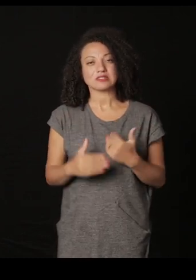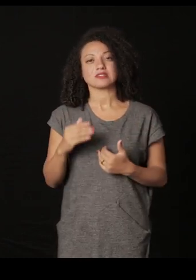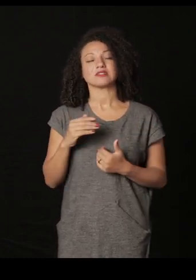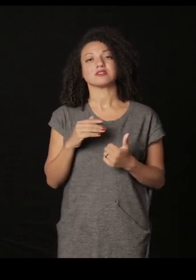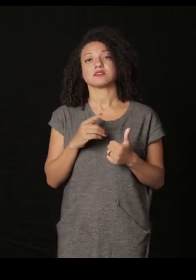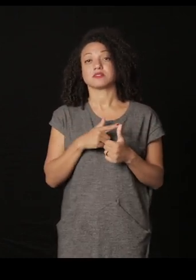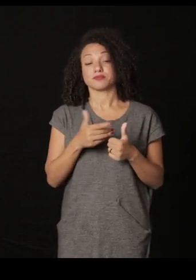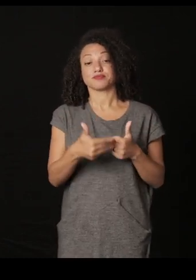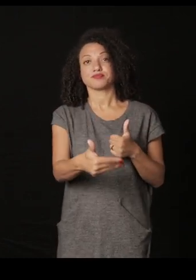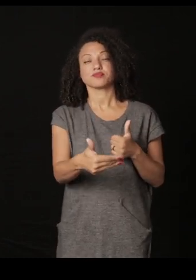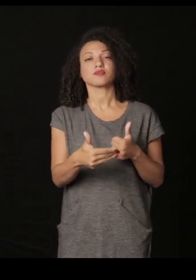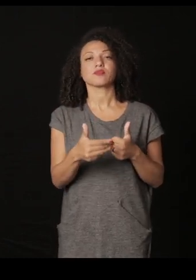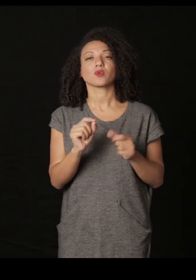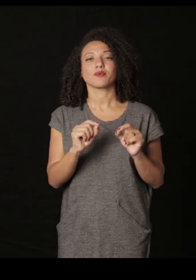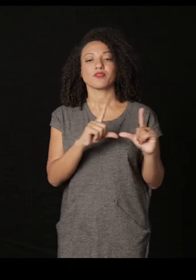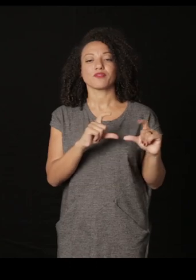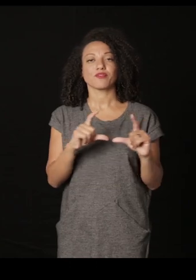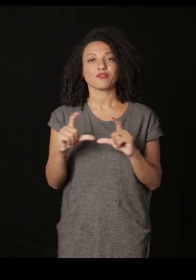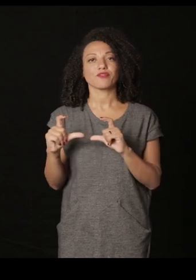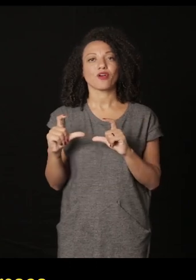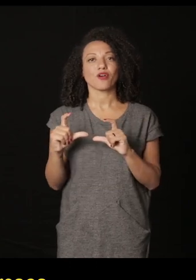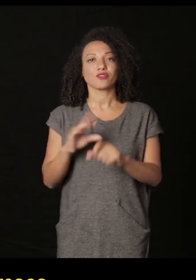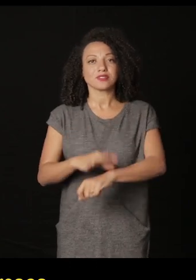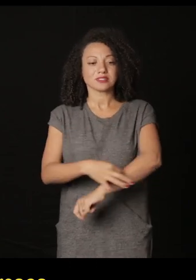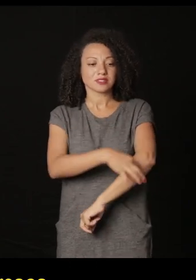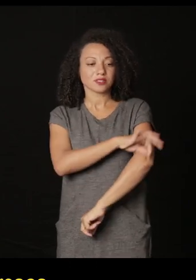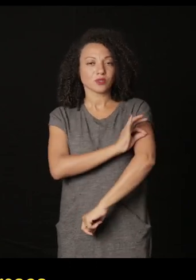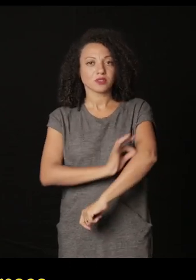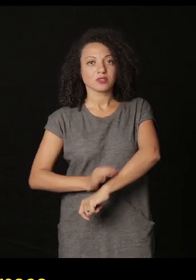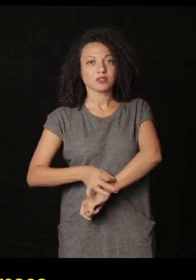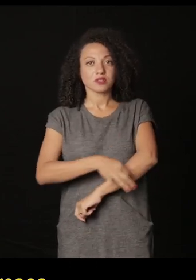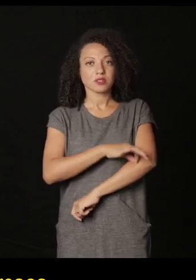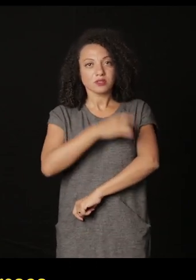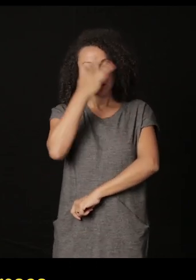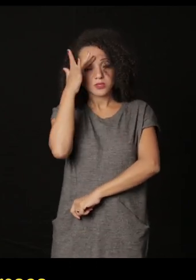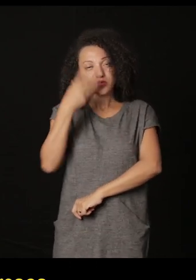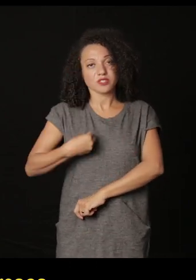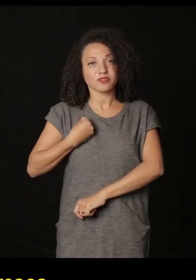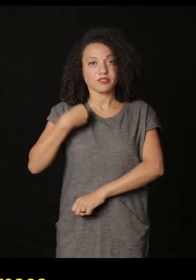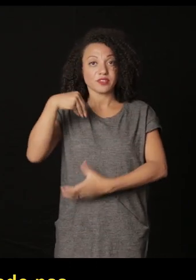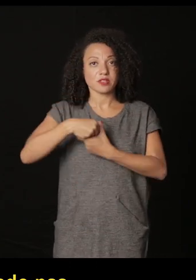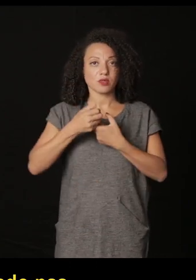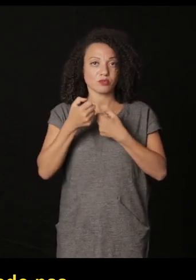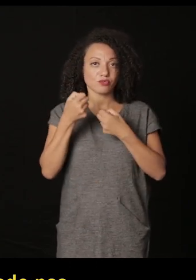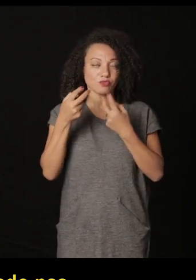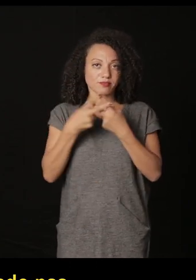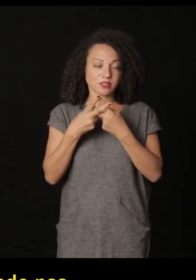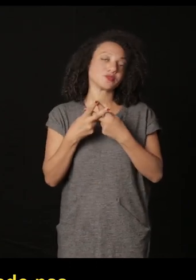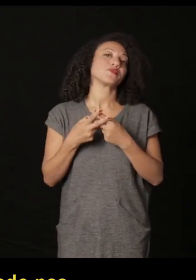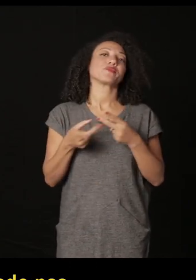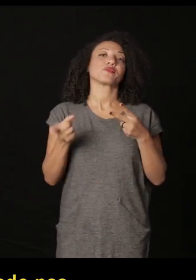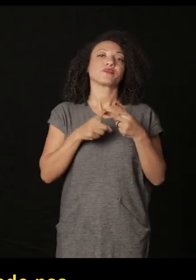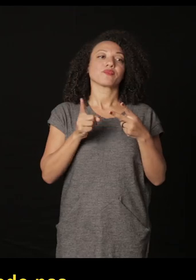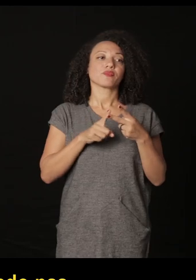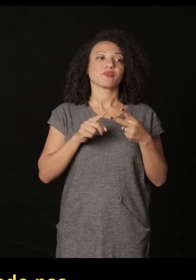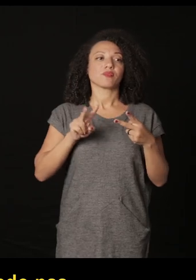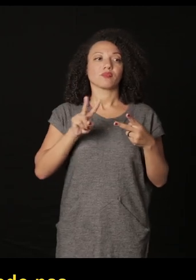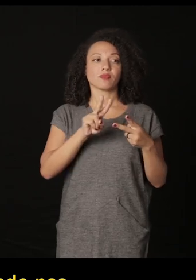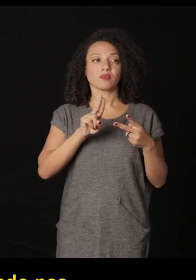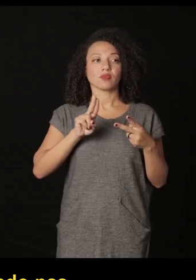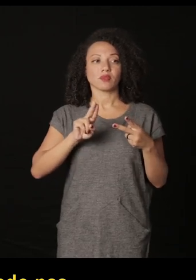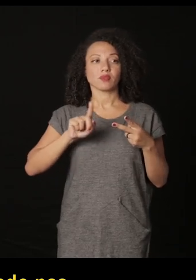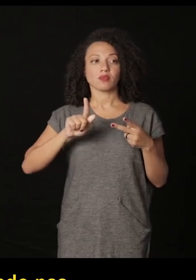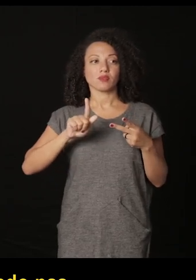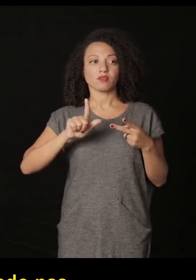desdobramento do cicatriz que eram as fotografias das tatuagens no corpo dos presos e o projeto vulgo que era